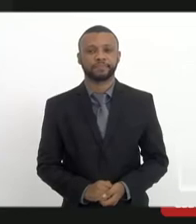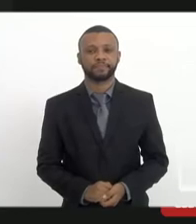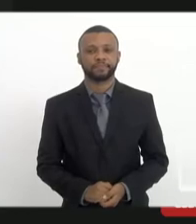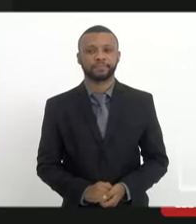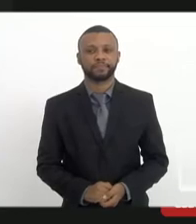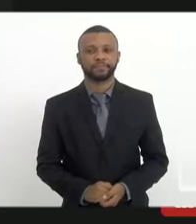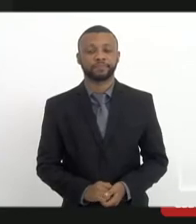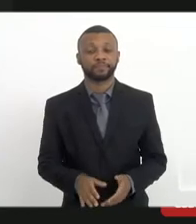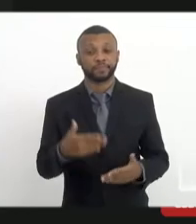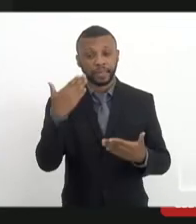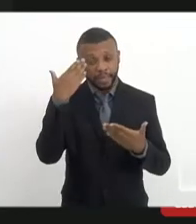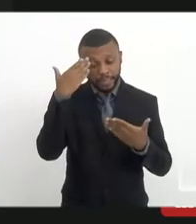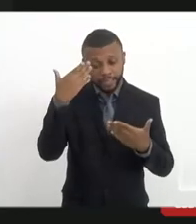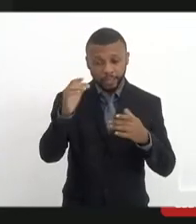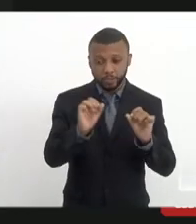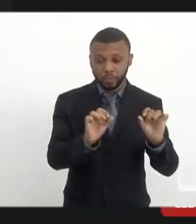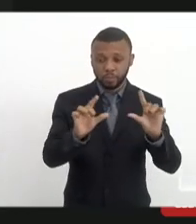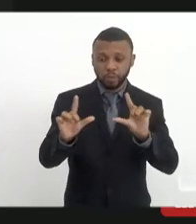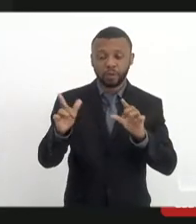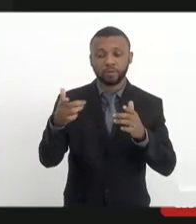Agradeço a sua contribuição.